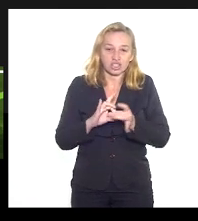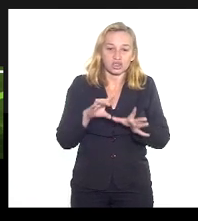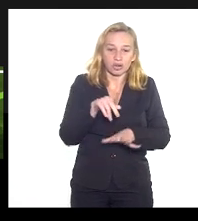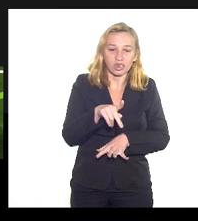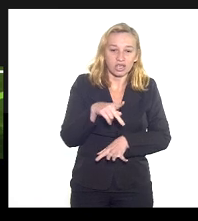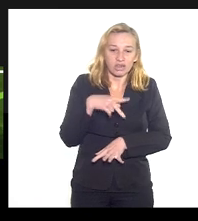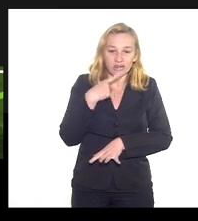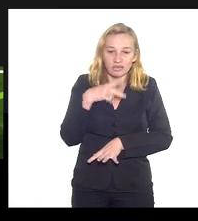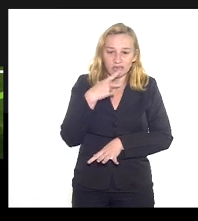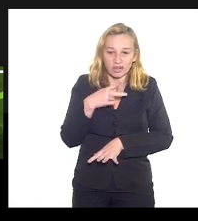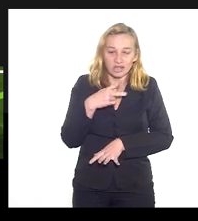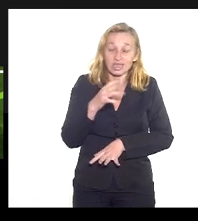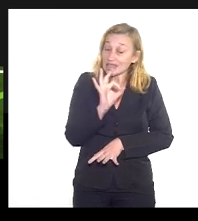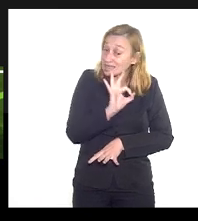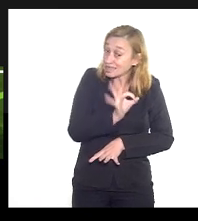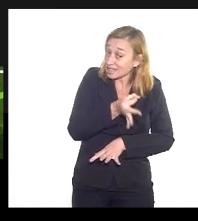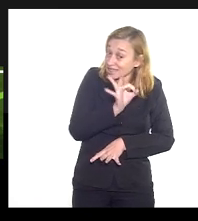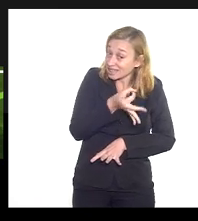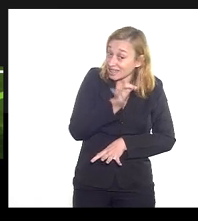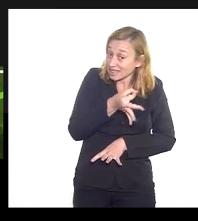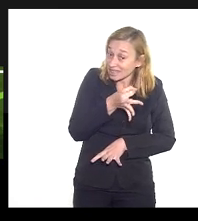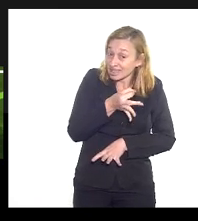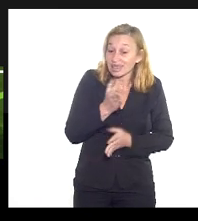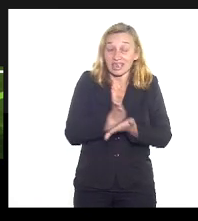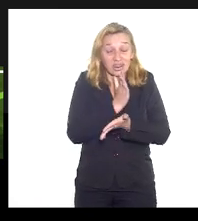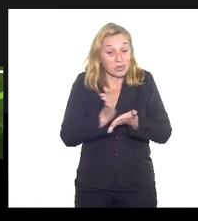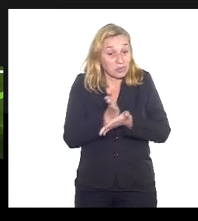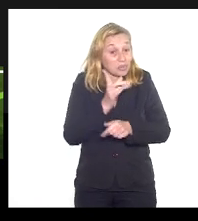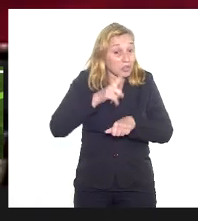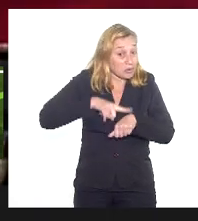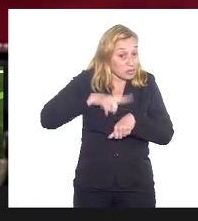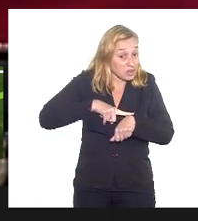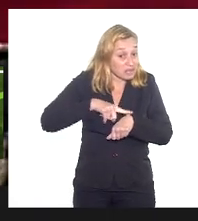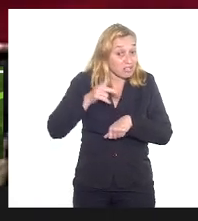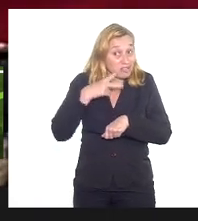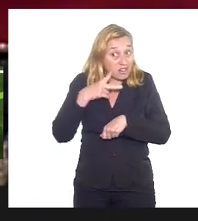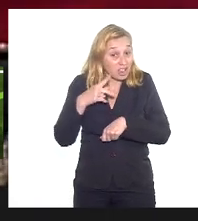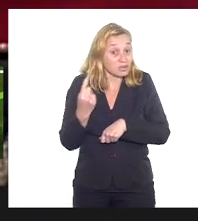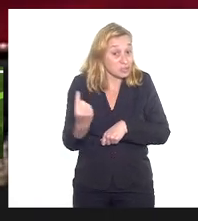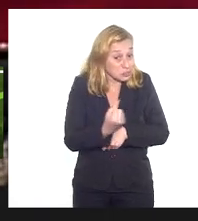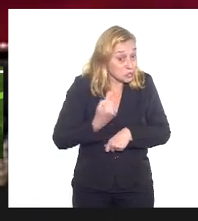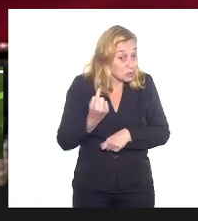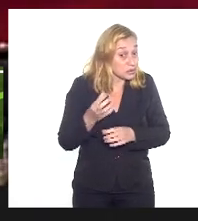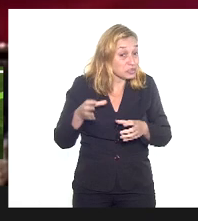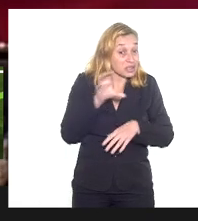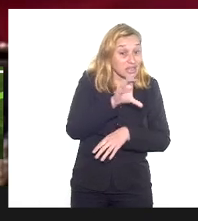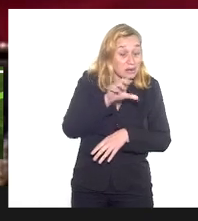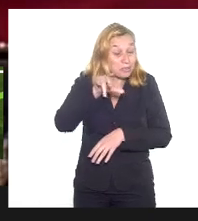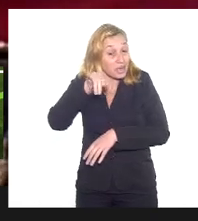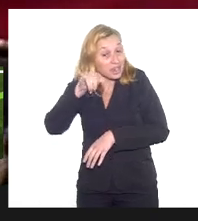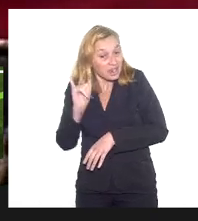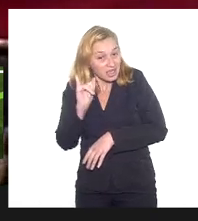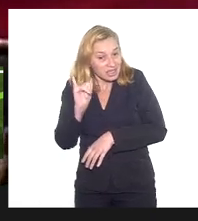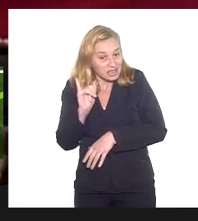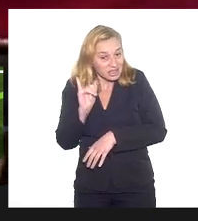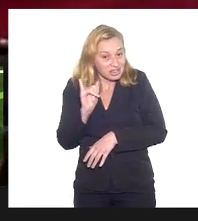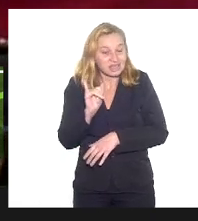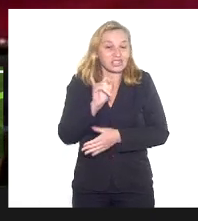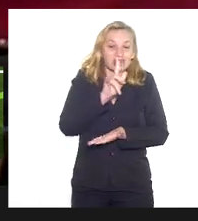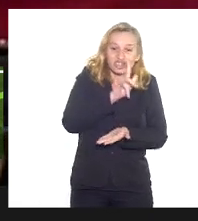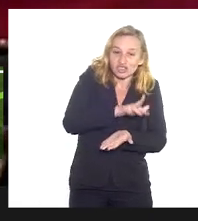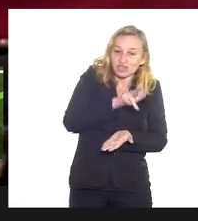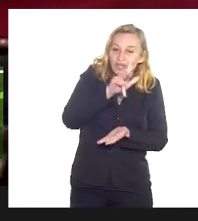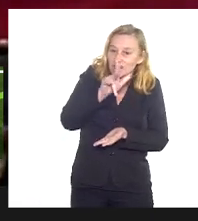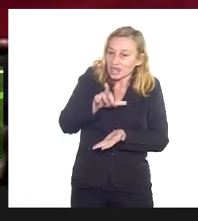recadinho que com certeza em algum momento vai estar colaborando com essa CPI essa CPI se diferencia